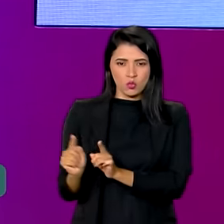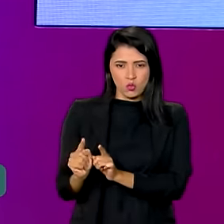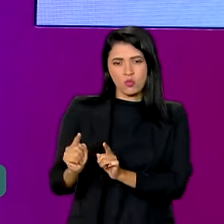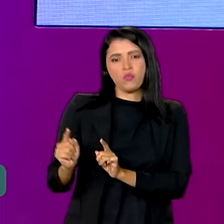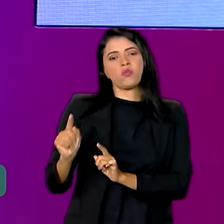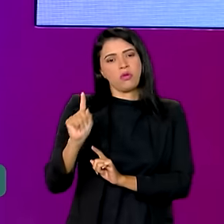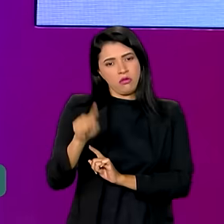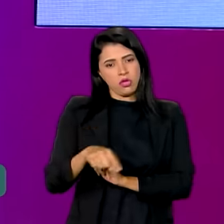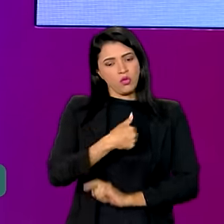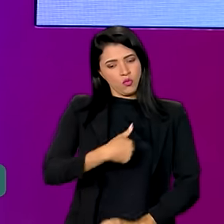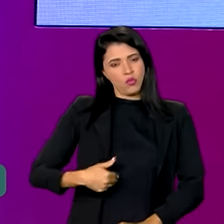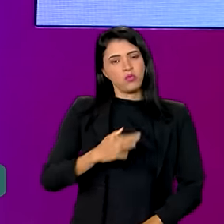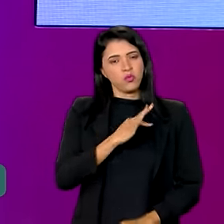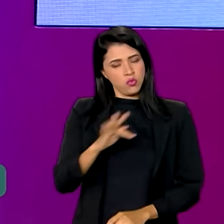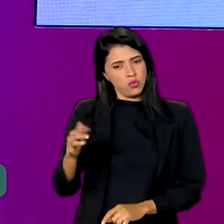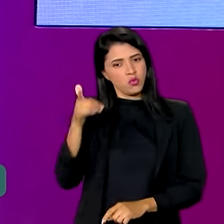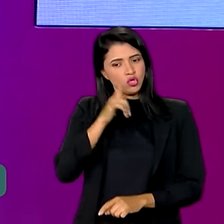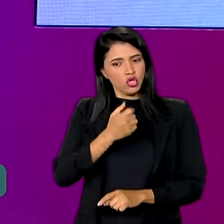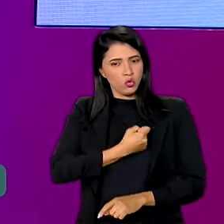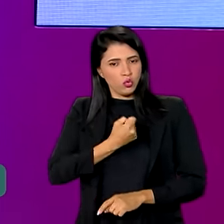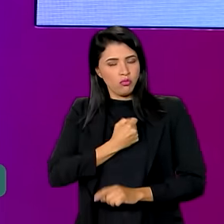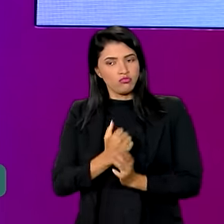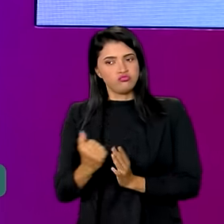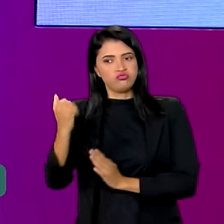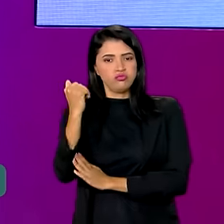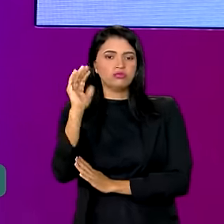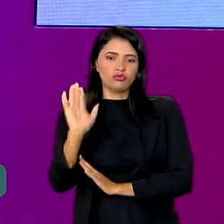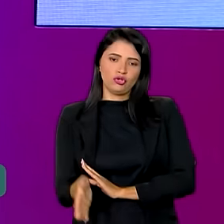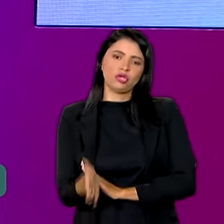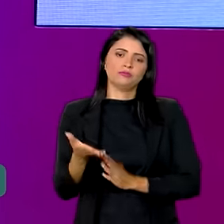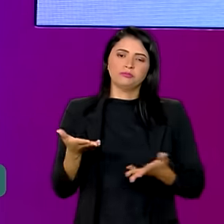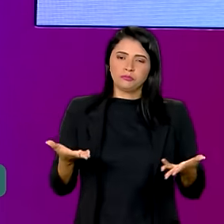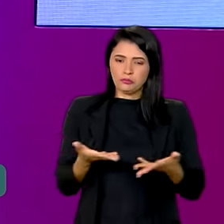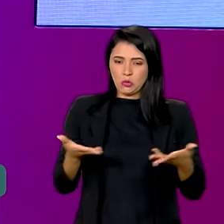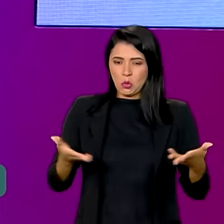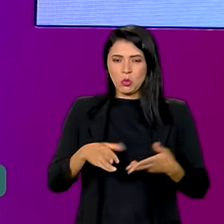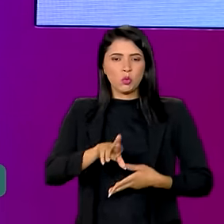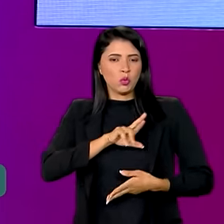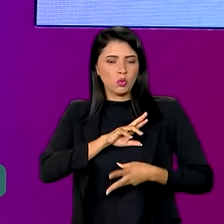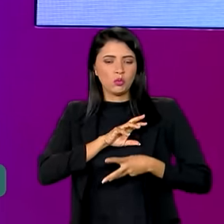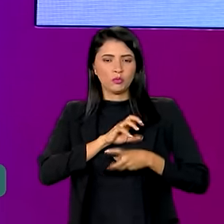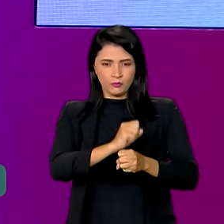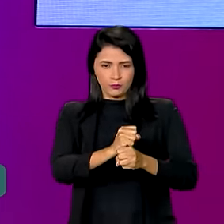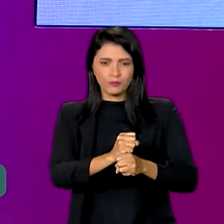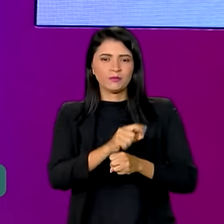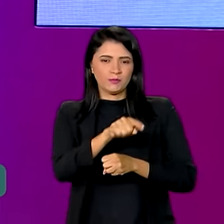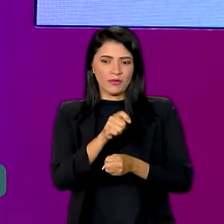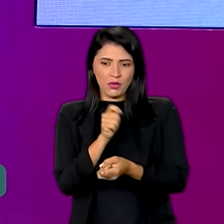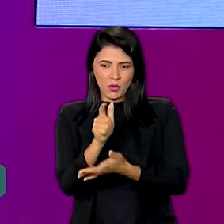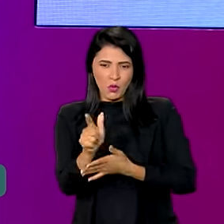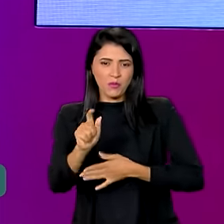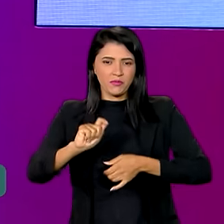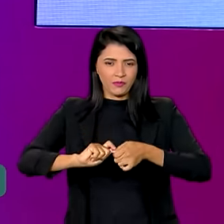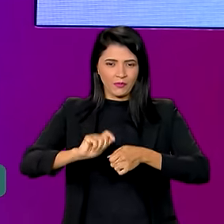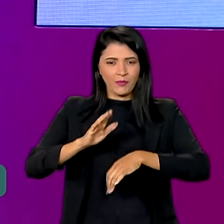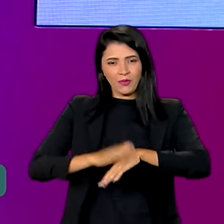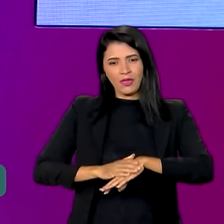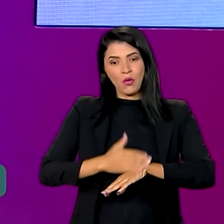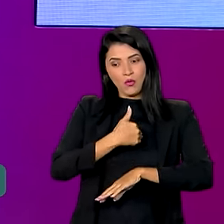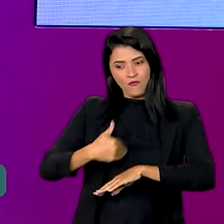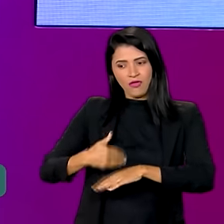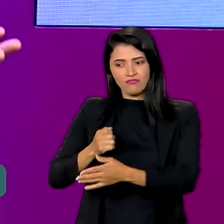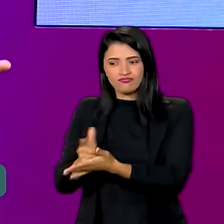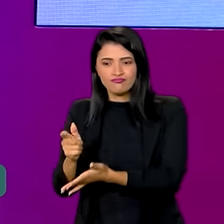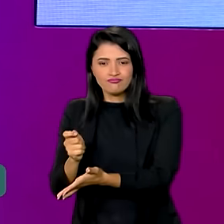governo federal já alcançou um número mais expressivo. Hoje, o resultado das compras feitas pelo governo